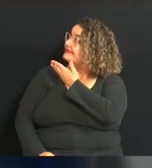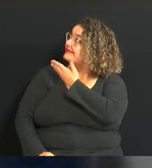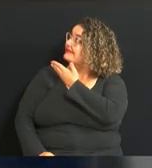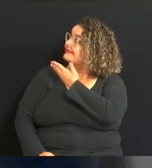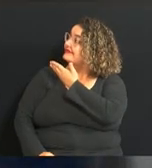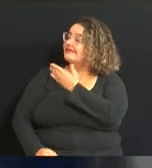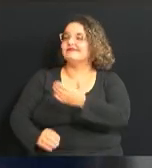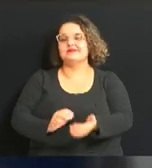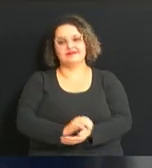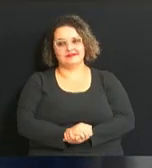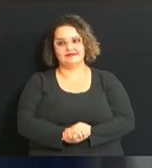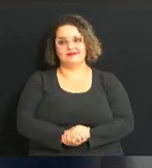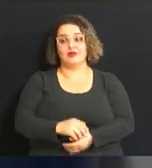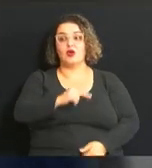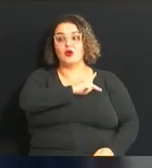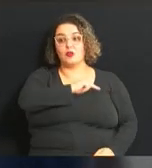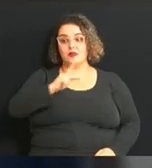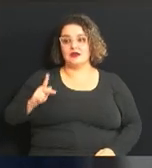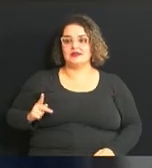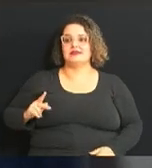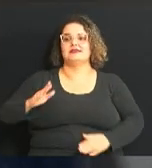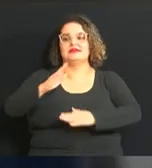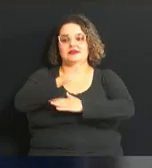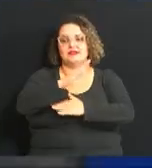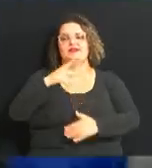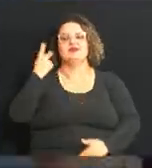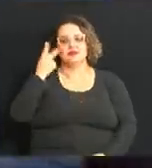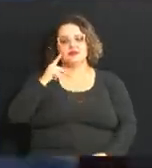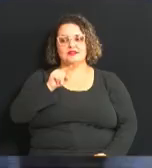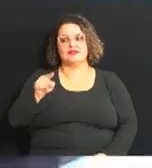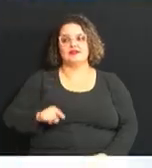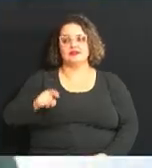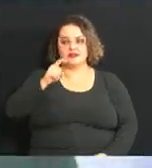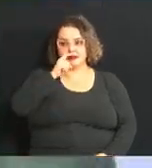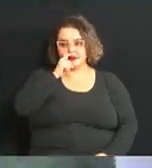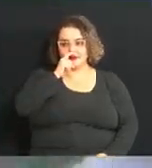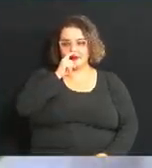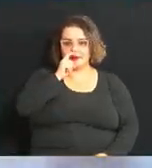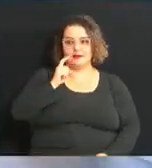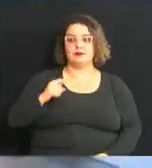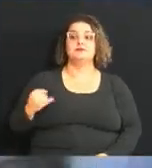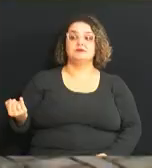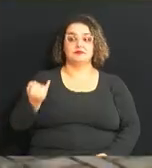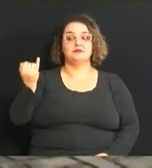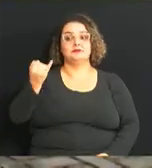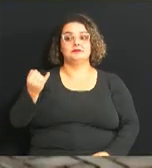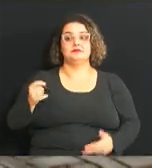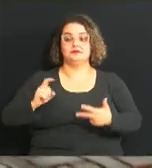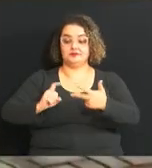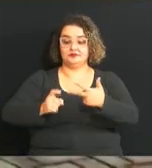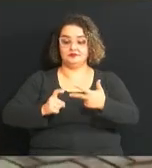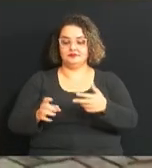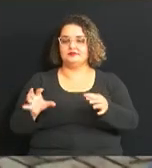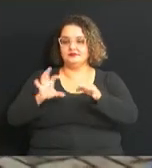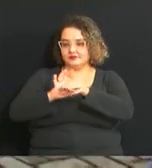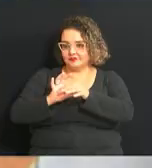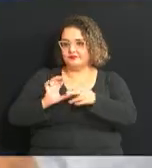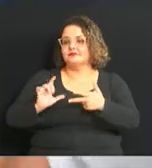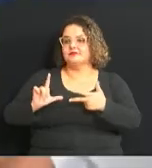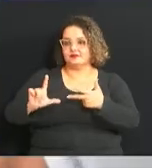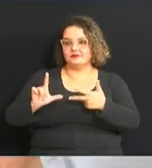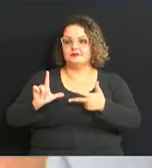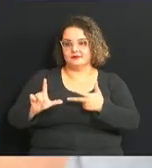gente. O presidente da Câmara de Vereadores, Zé Carlos, destaca a importância da parceria do Legislativo com o Executivo